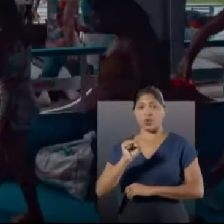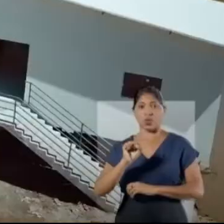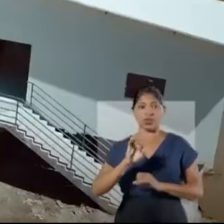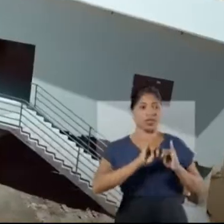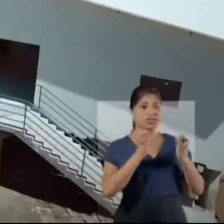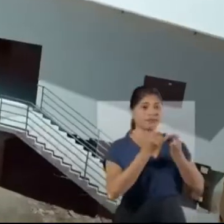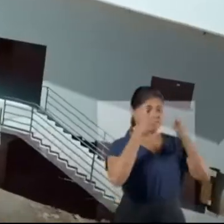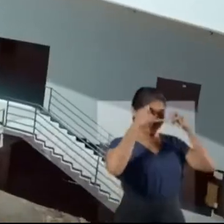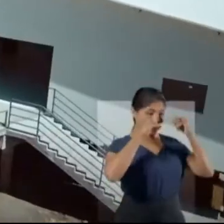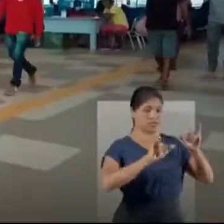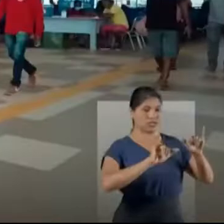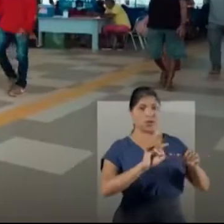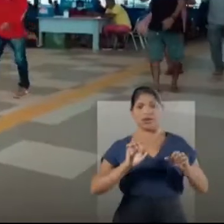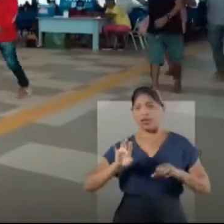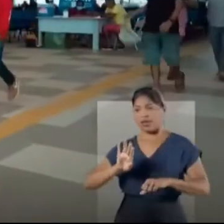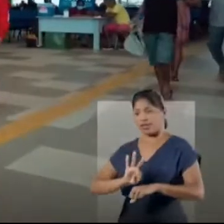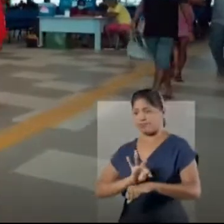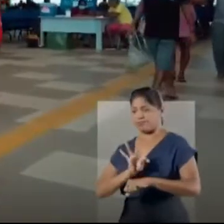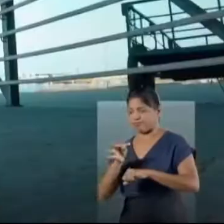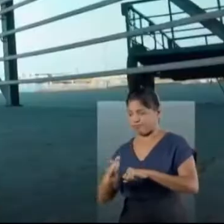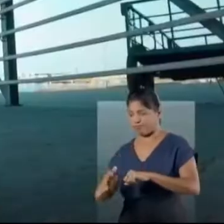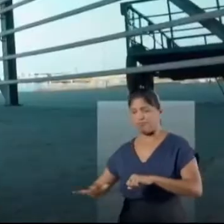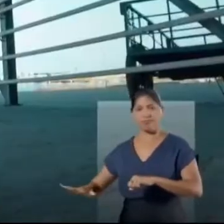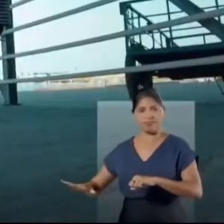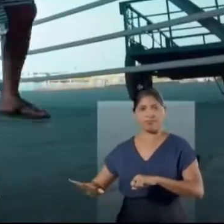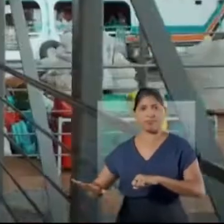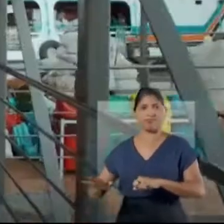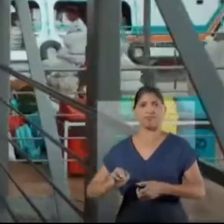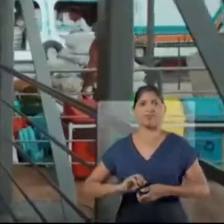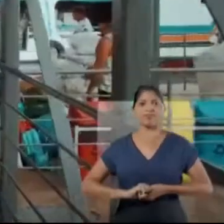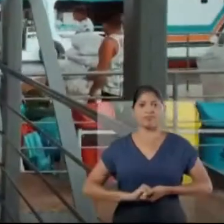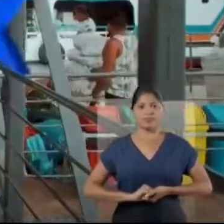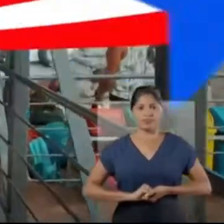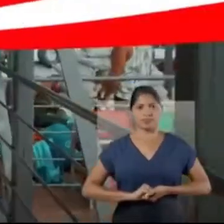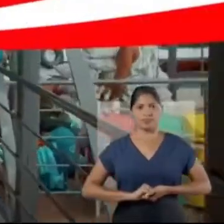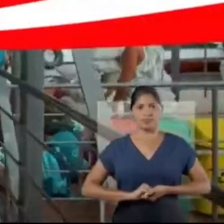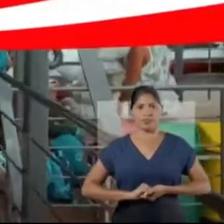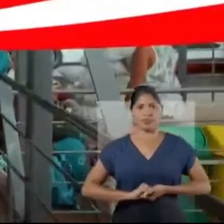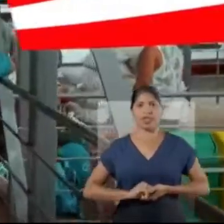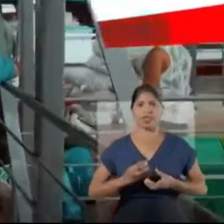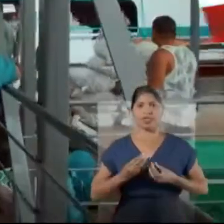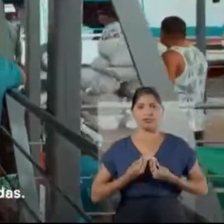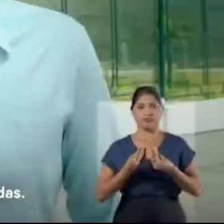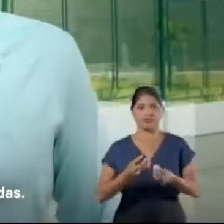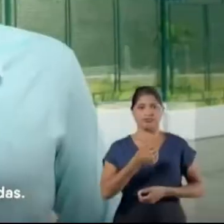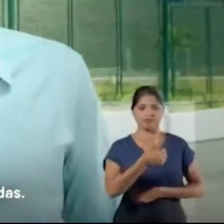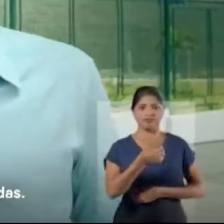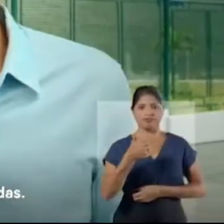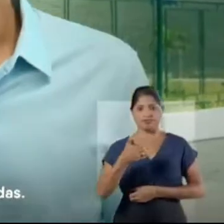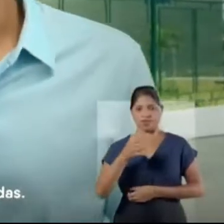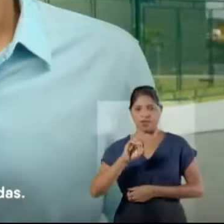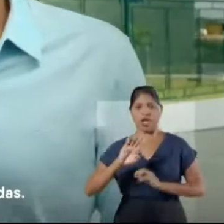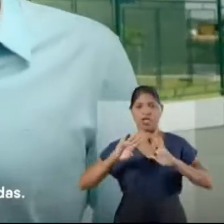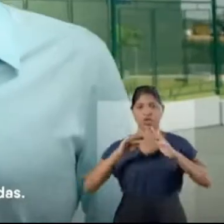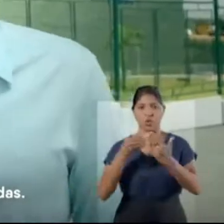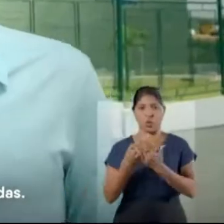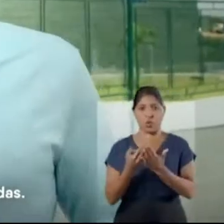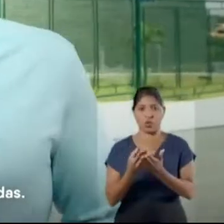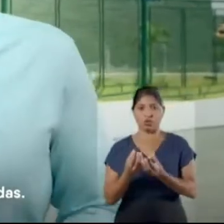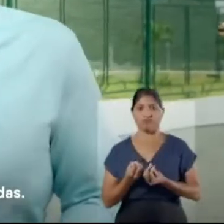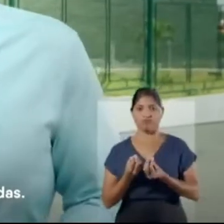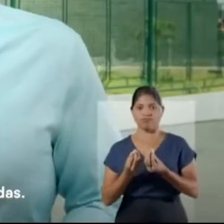Do Marajó a Calha Norte, do Baixo Amazonas ao Baixo Tocantins. Entregamos 110